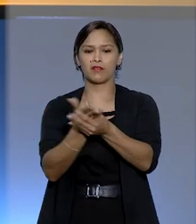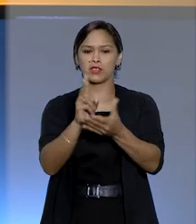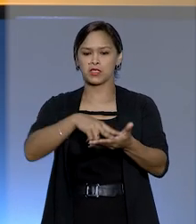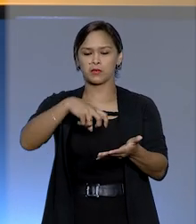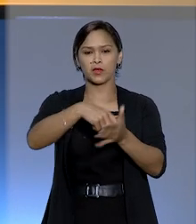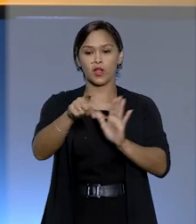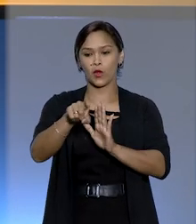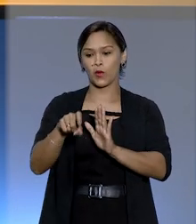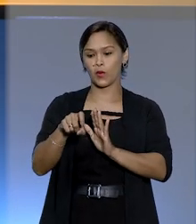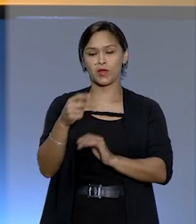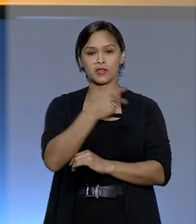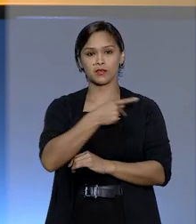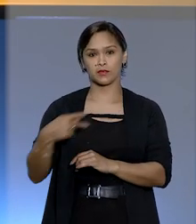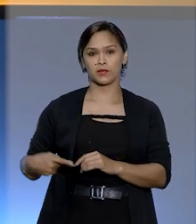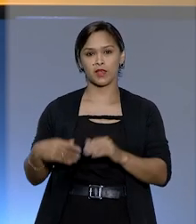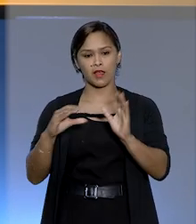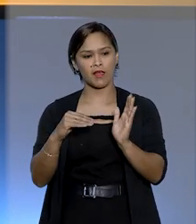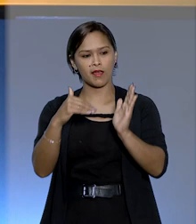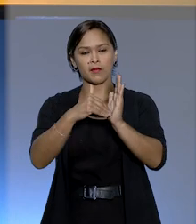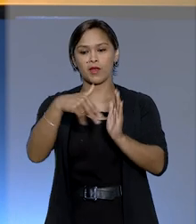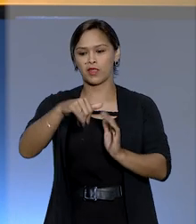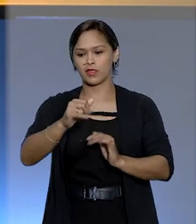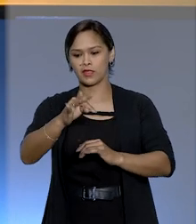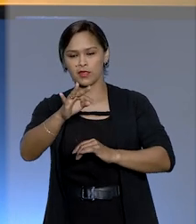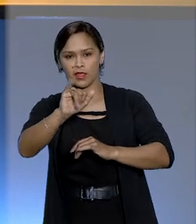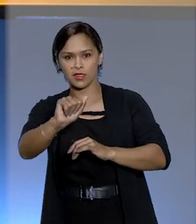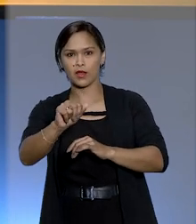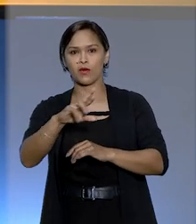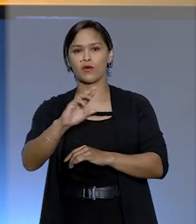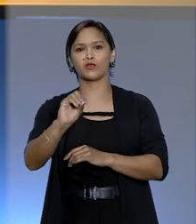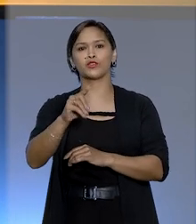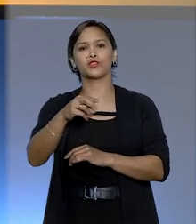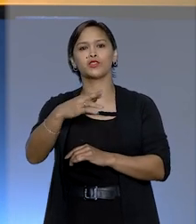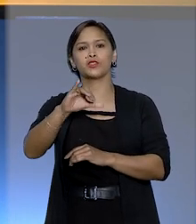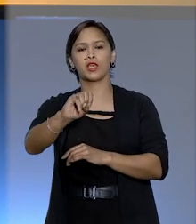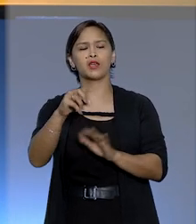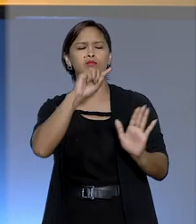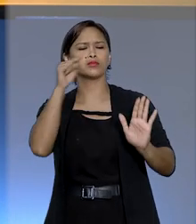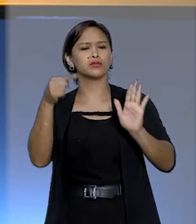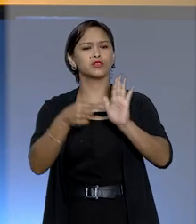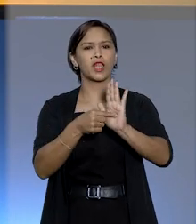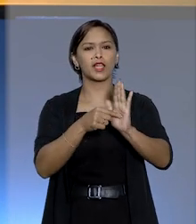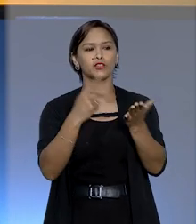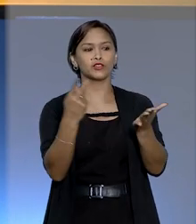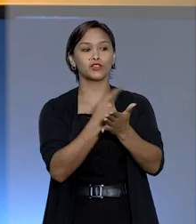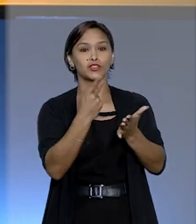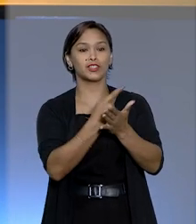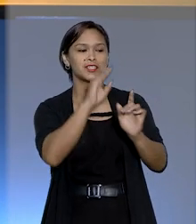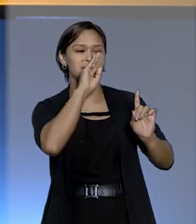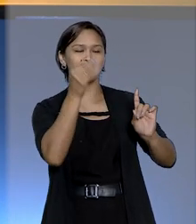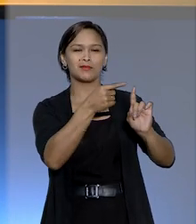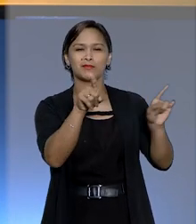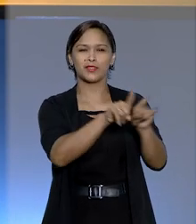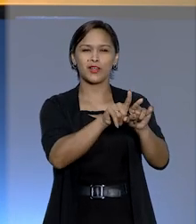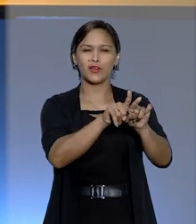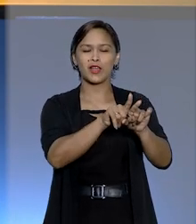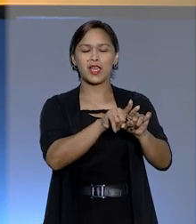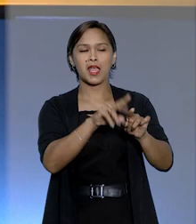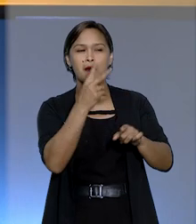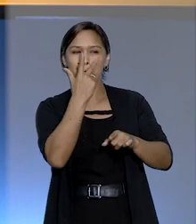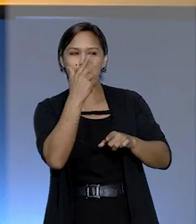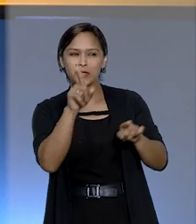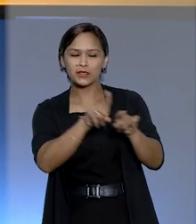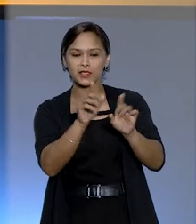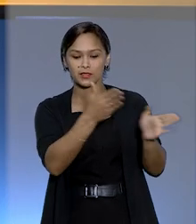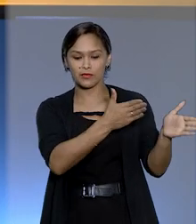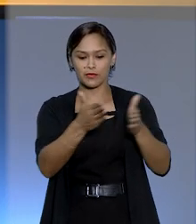que o ex-presidente da Câmara Municipal de Natal, Rogério Marinho, é acusado de peculato. Ele foi denunciado por supostamente ter